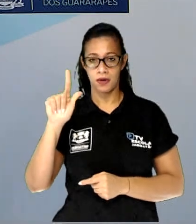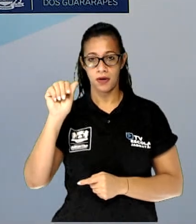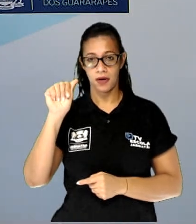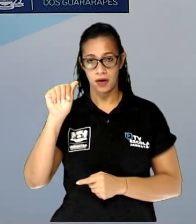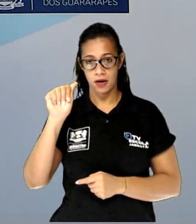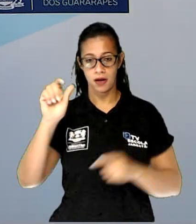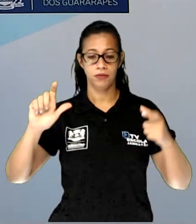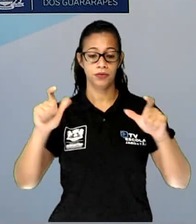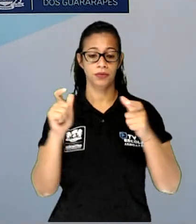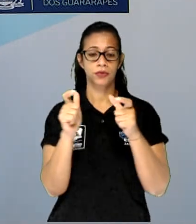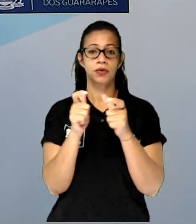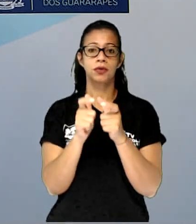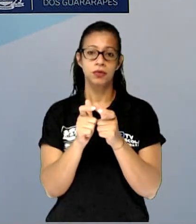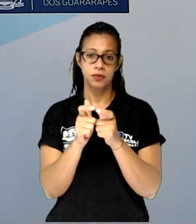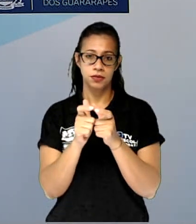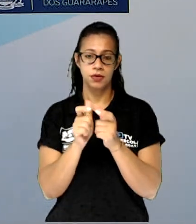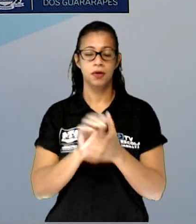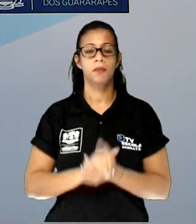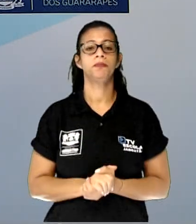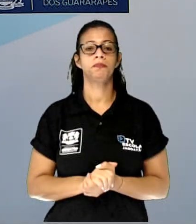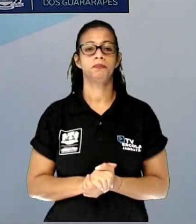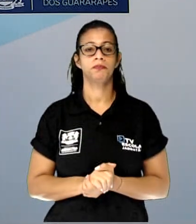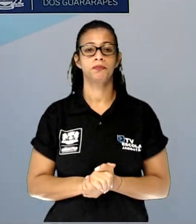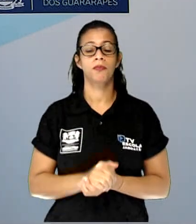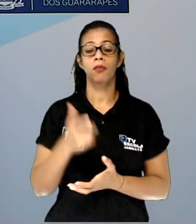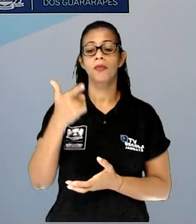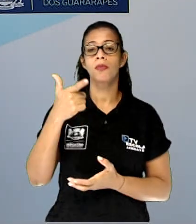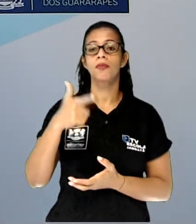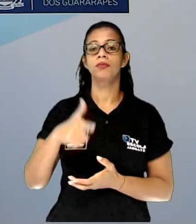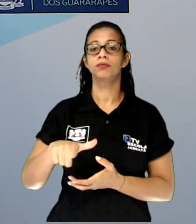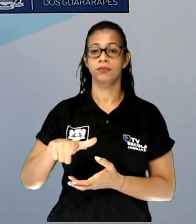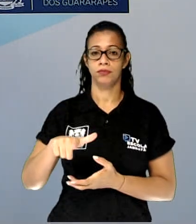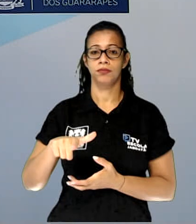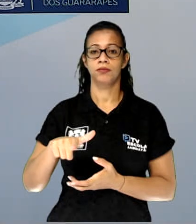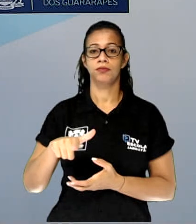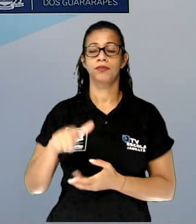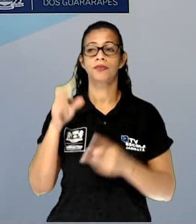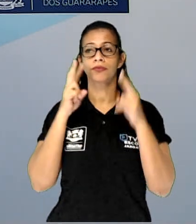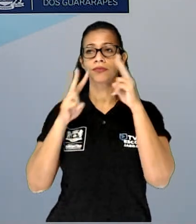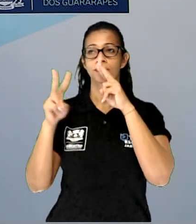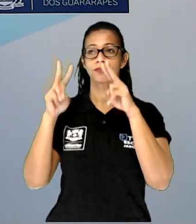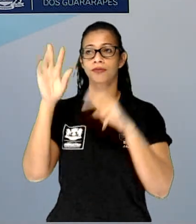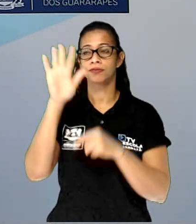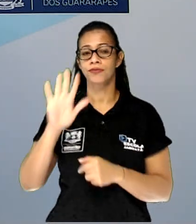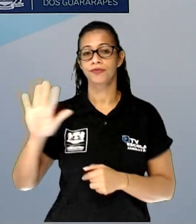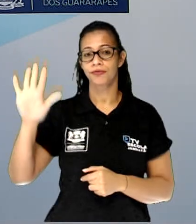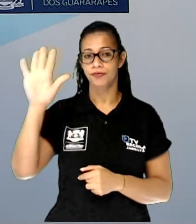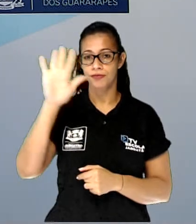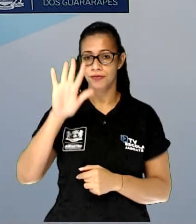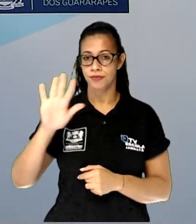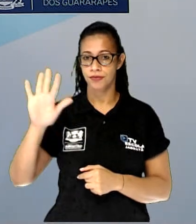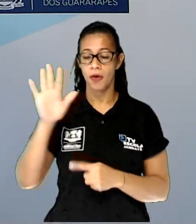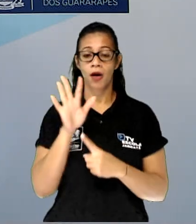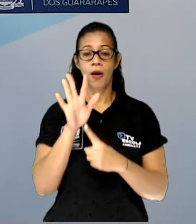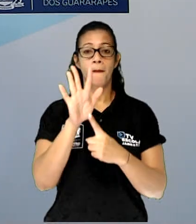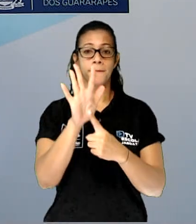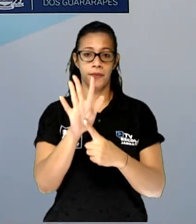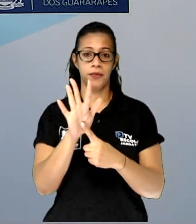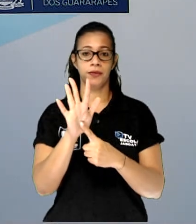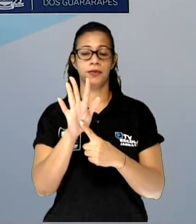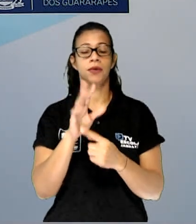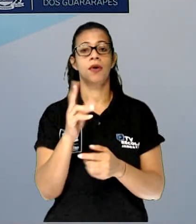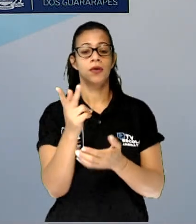Já nesta outra representação, que a gente chama de planta, é a representação de uma casa, onde a gente vê os